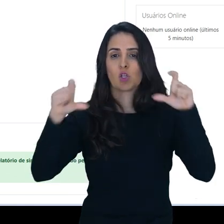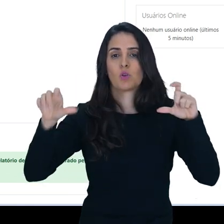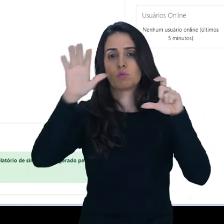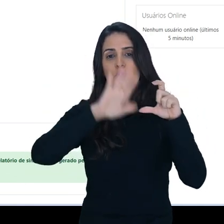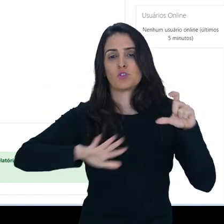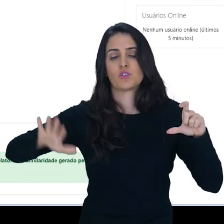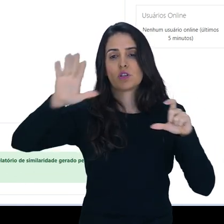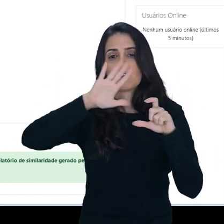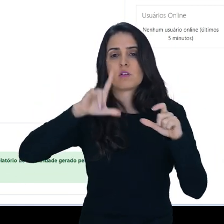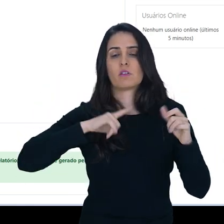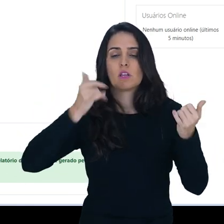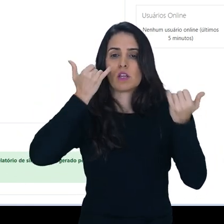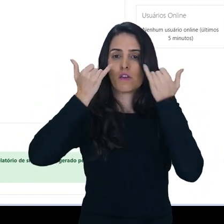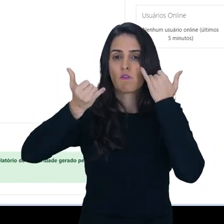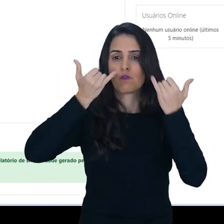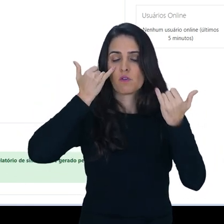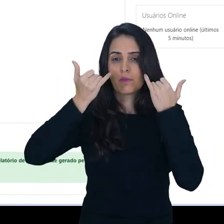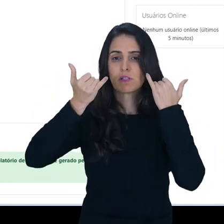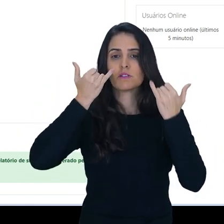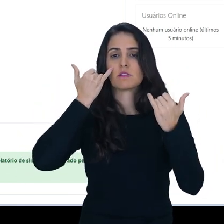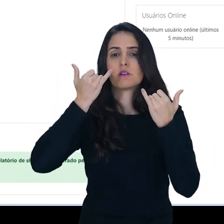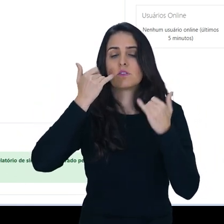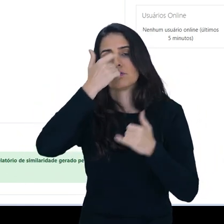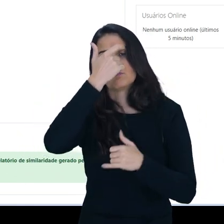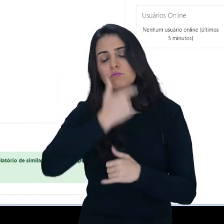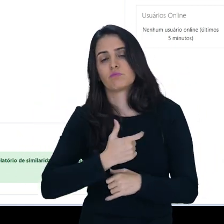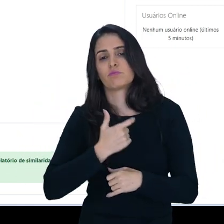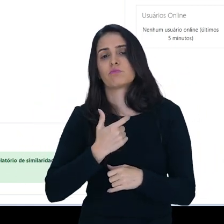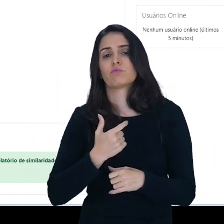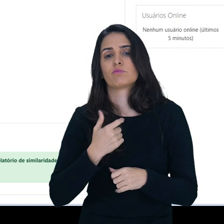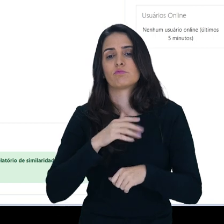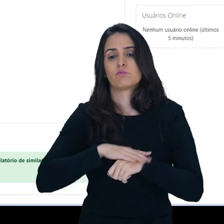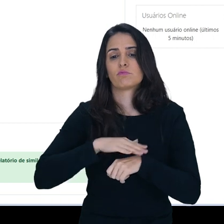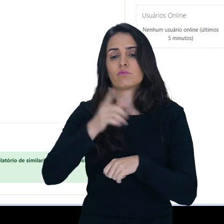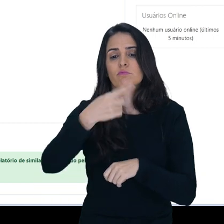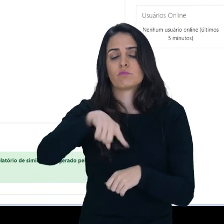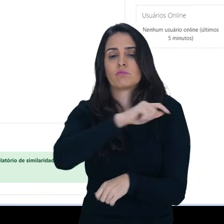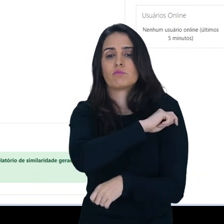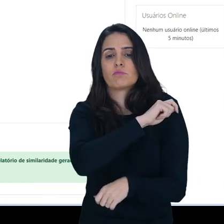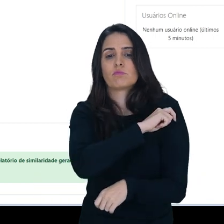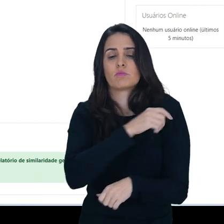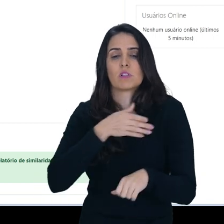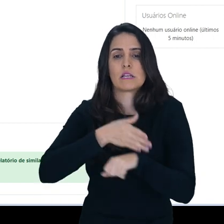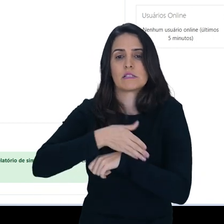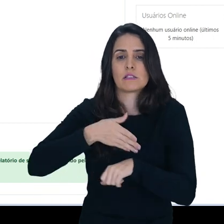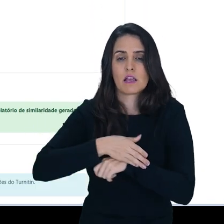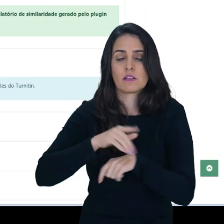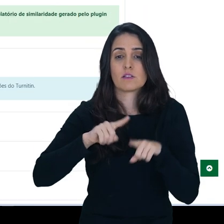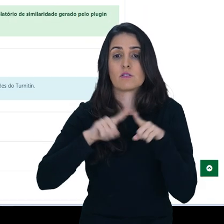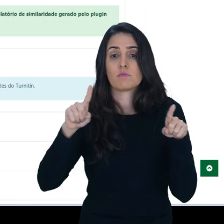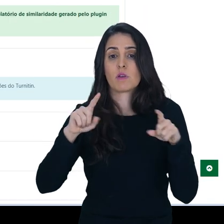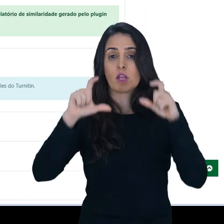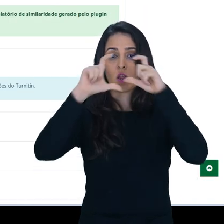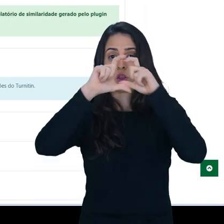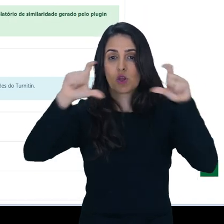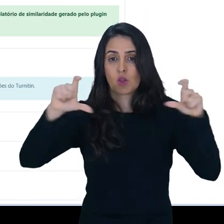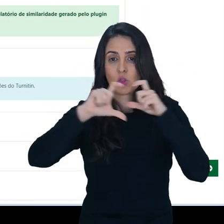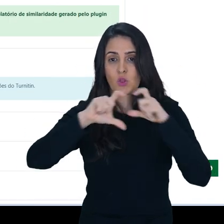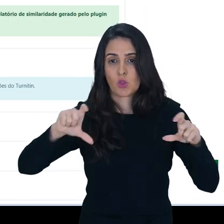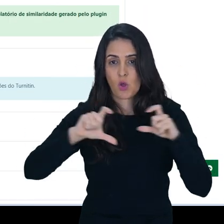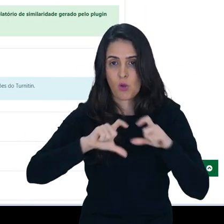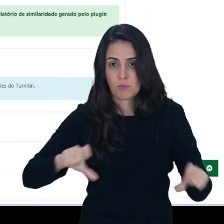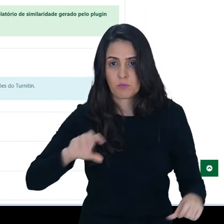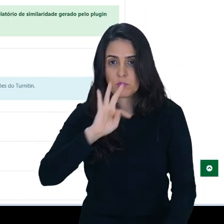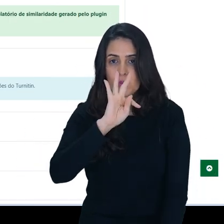Esse tópico geral, então, vai ter as informações iniciais que eu desejo que o aluno acesse. No entanto,